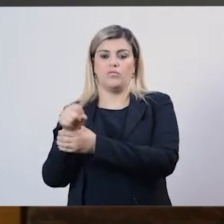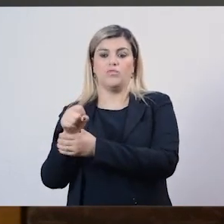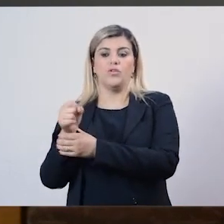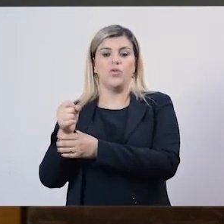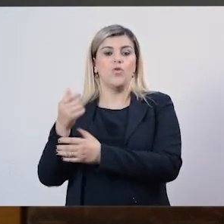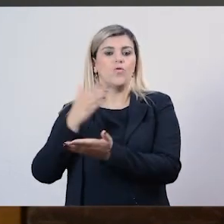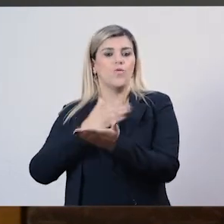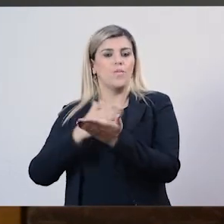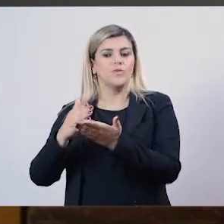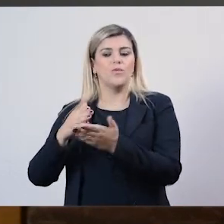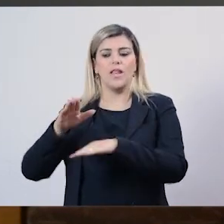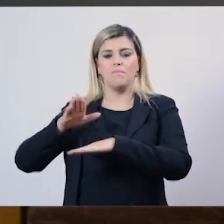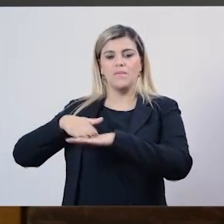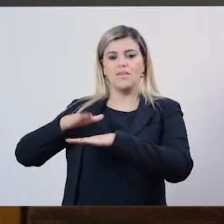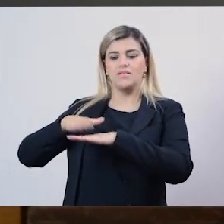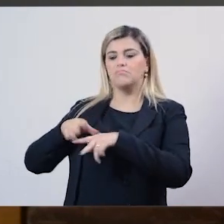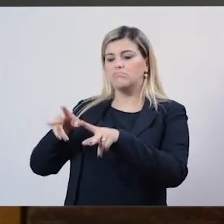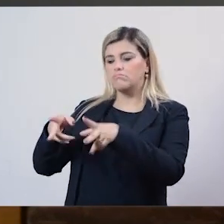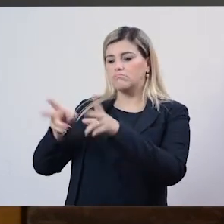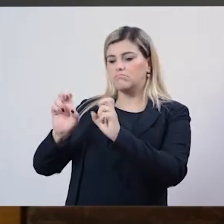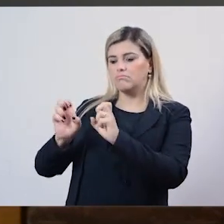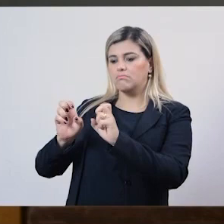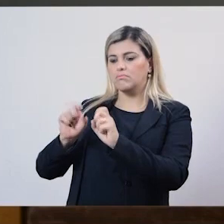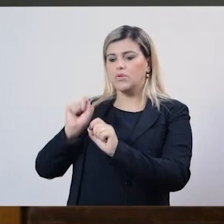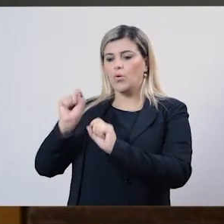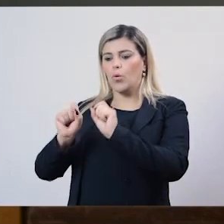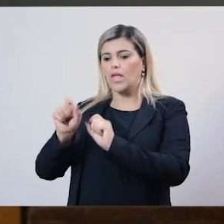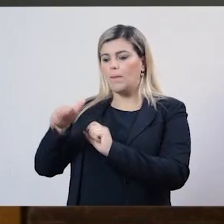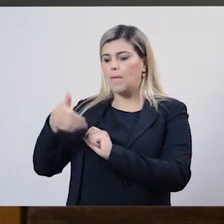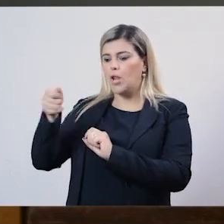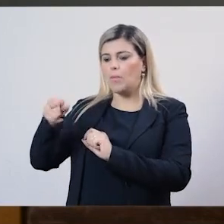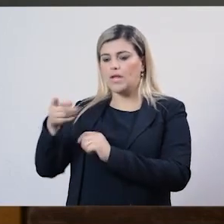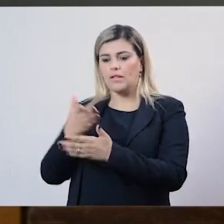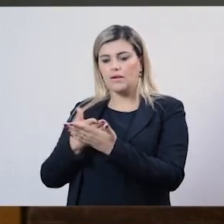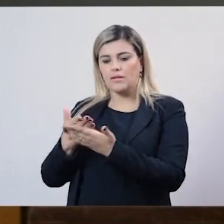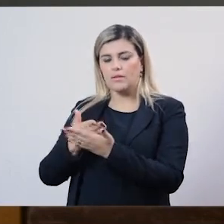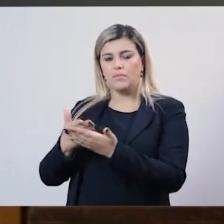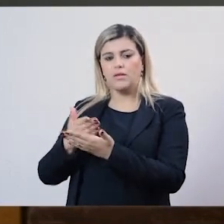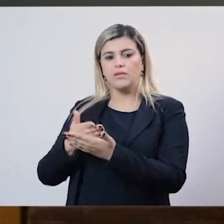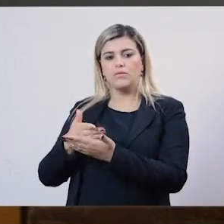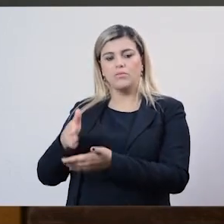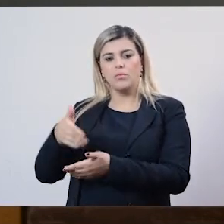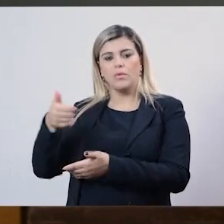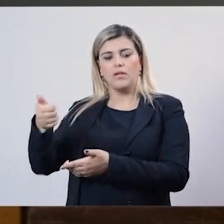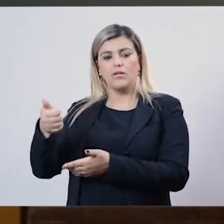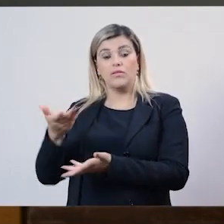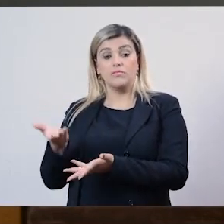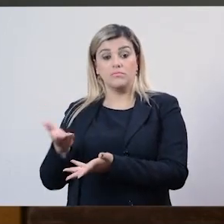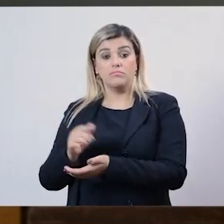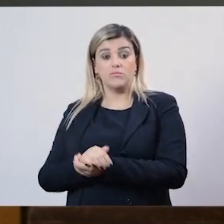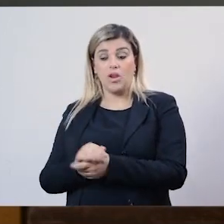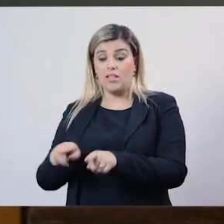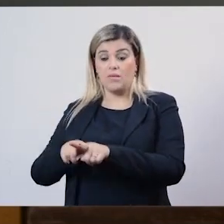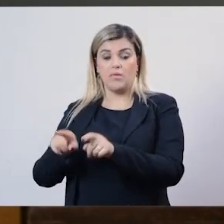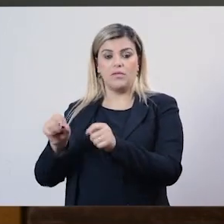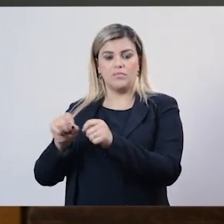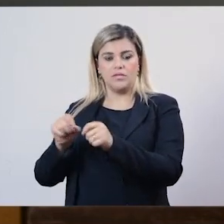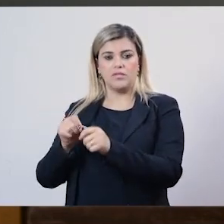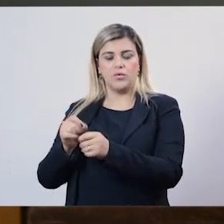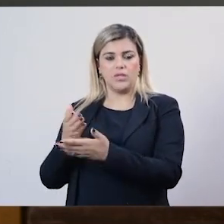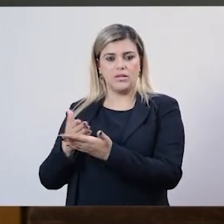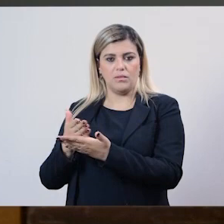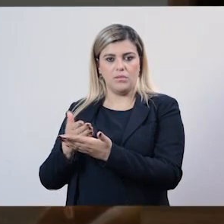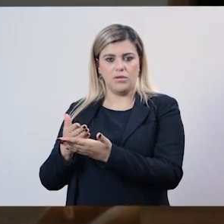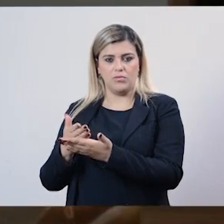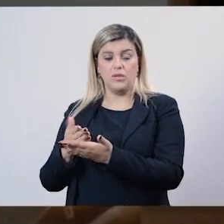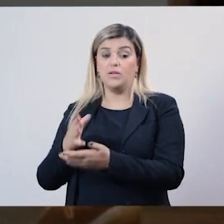próprio examinar, ele próprio decidir o que é melhor, ele próprio prescrever e ele próprio executar. Levou um bom tempo para